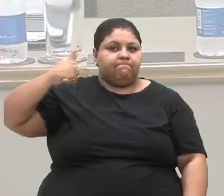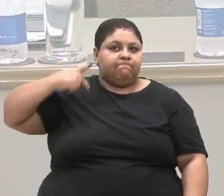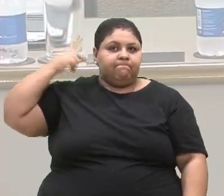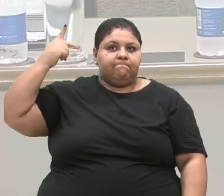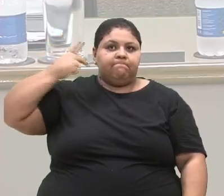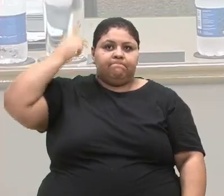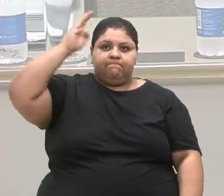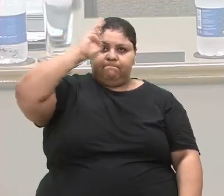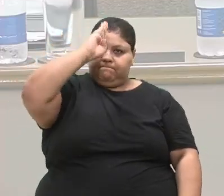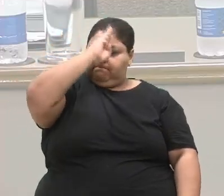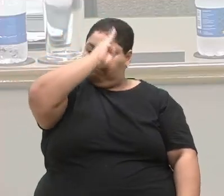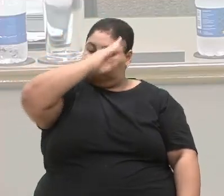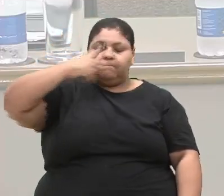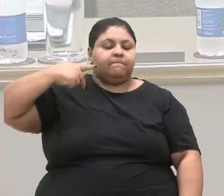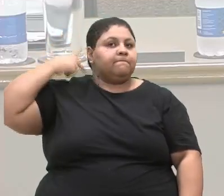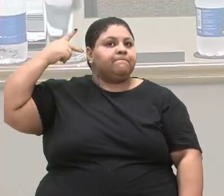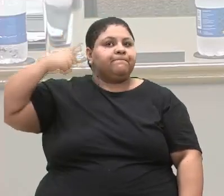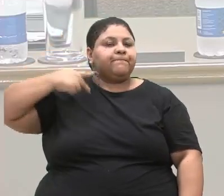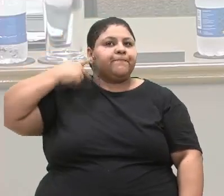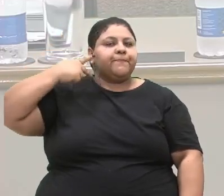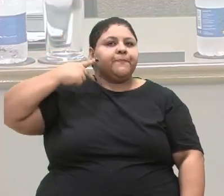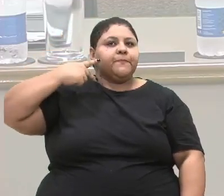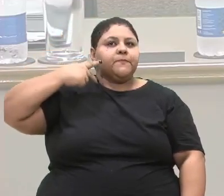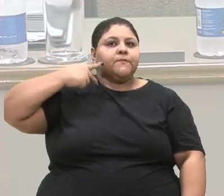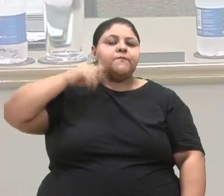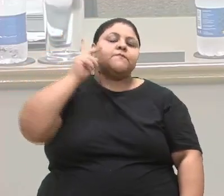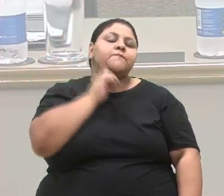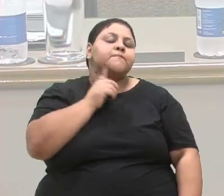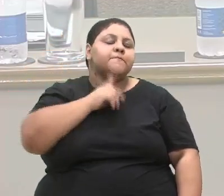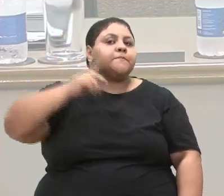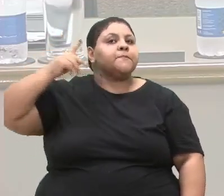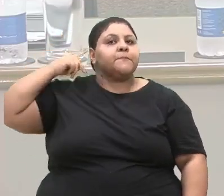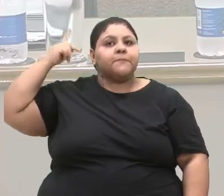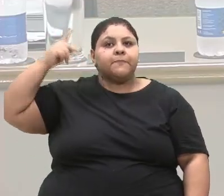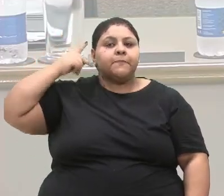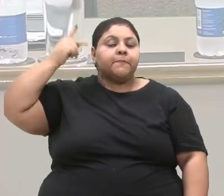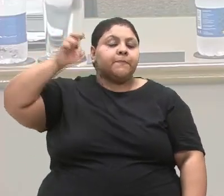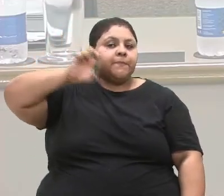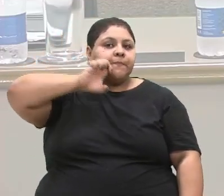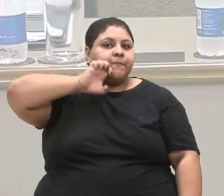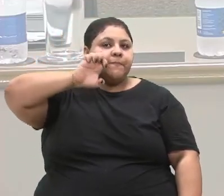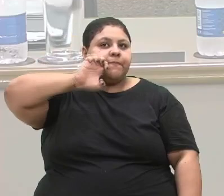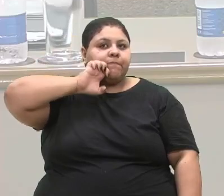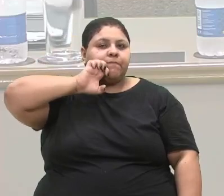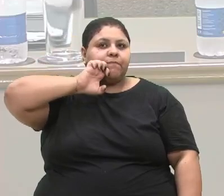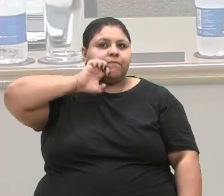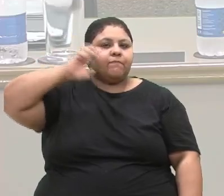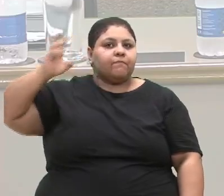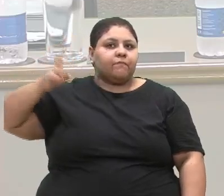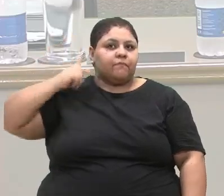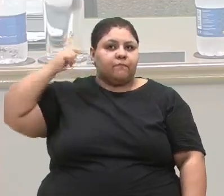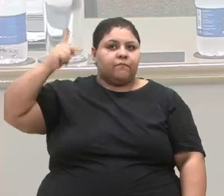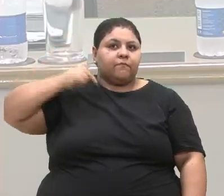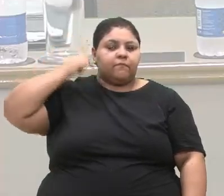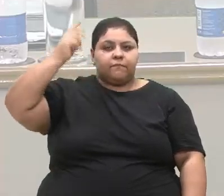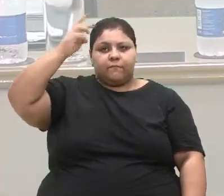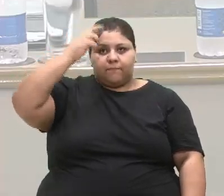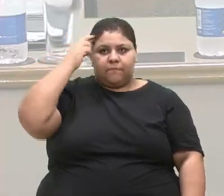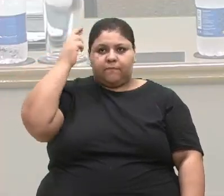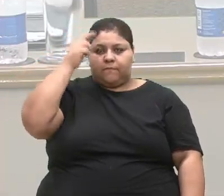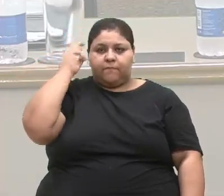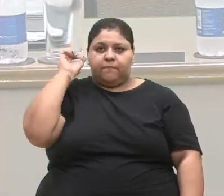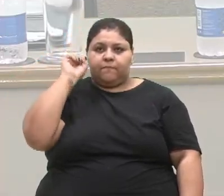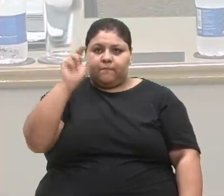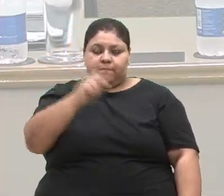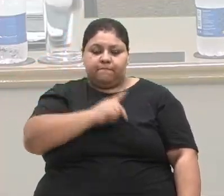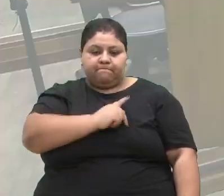Adriano Bressan, vereador Renato de Oliveira, vereadora Estela Ballardin e vereador Rafael Bueno. Era